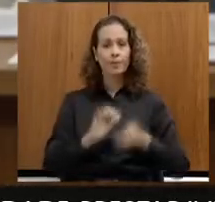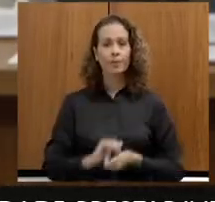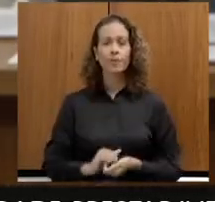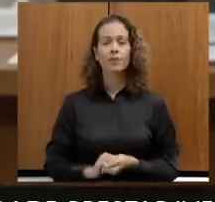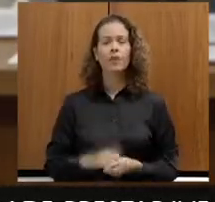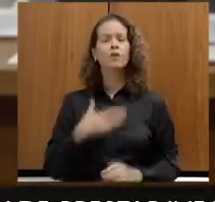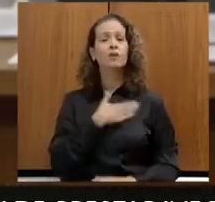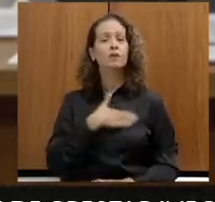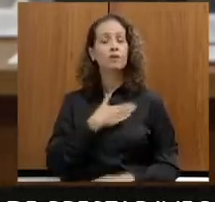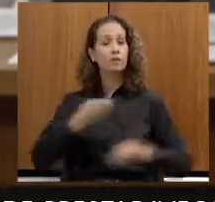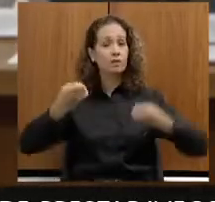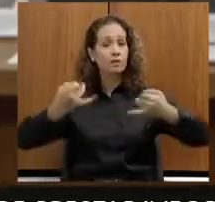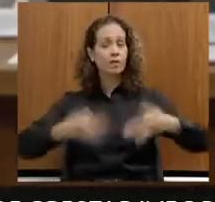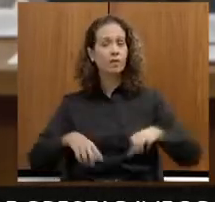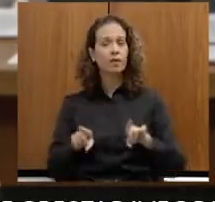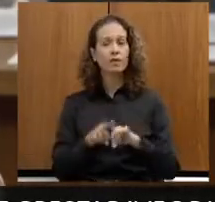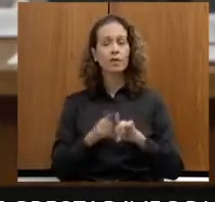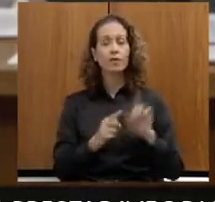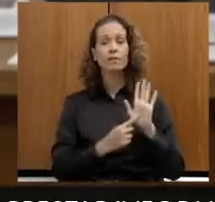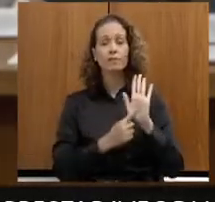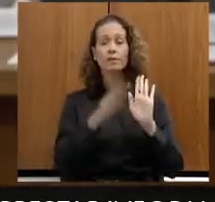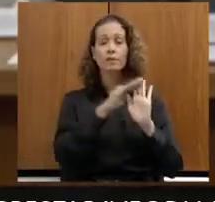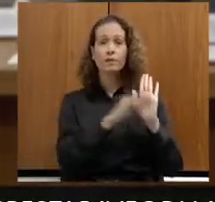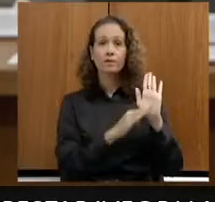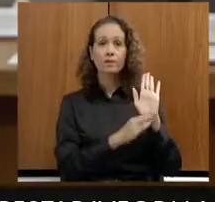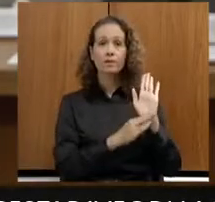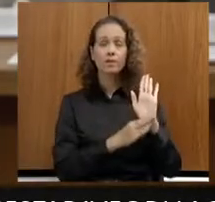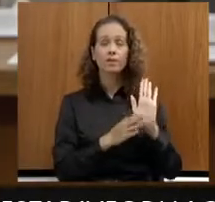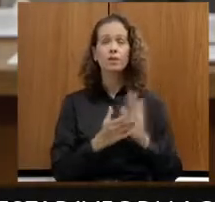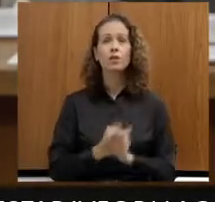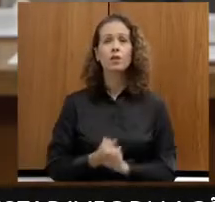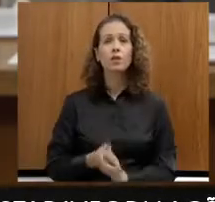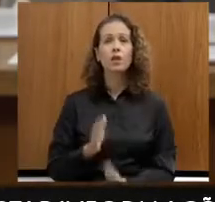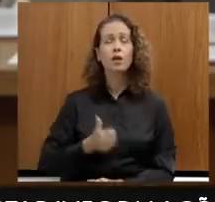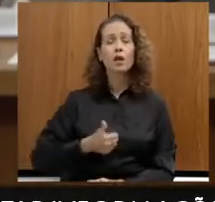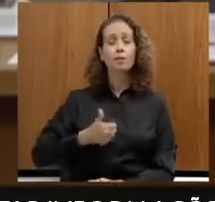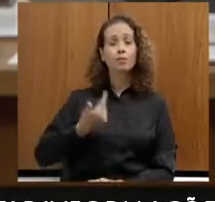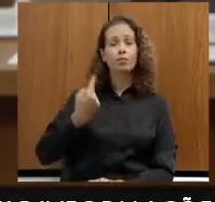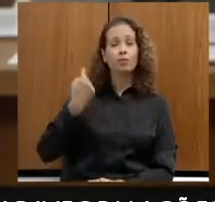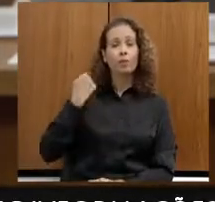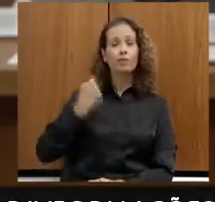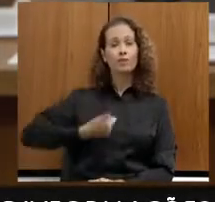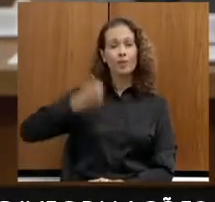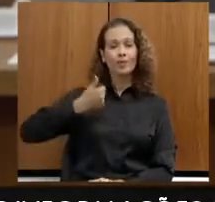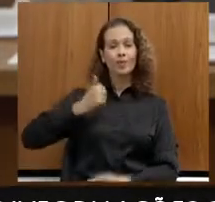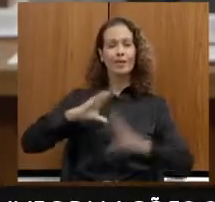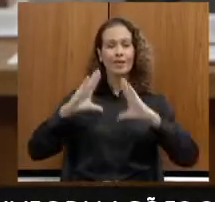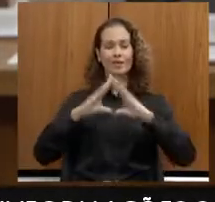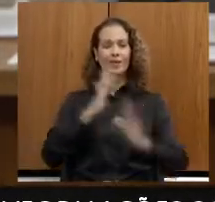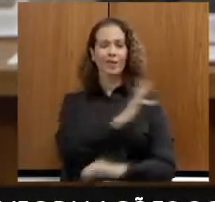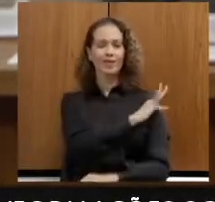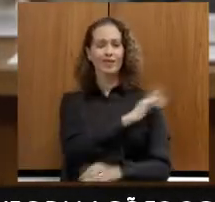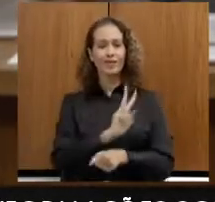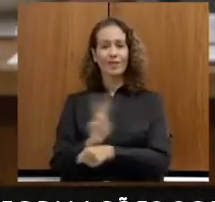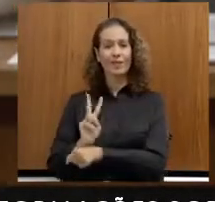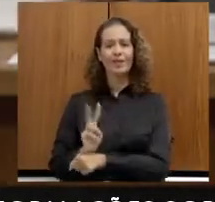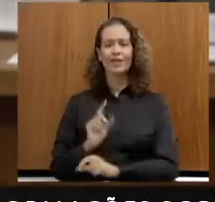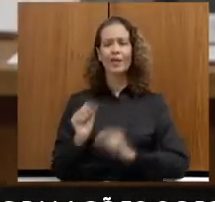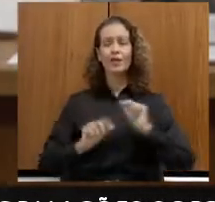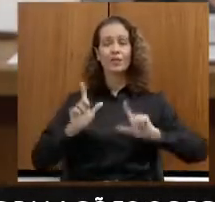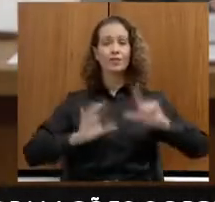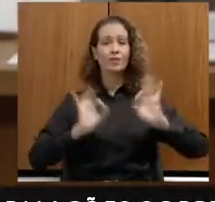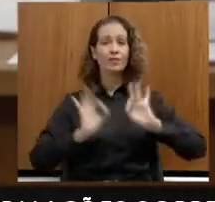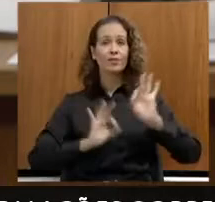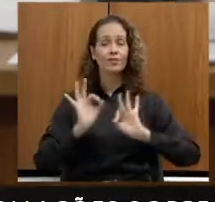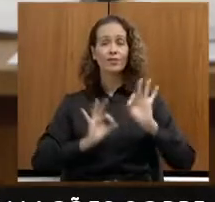Eu gostaria de falar também, dar um destaque para vocês, que eu falo desde a primeira Assembleia Fiscaliza, que é o nosso grande programa Percursos Gerais